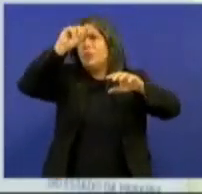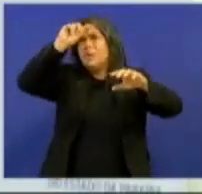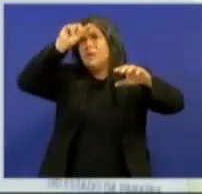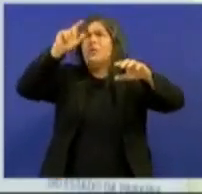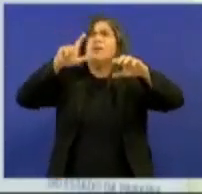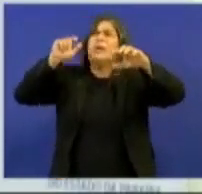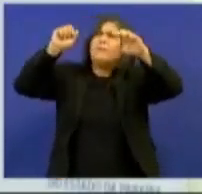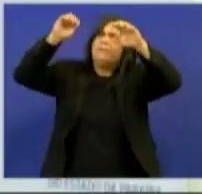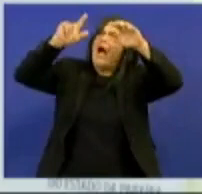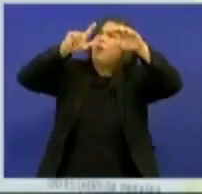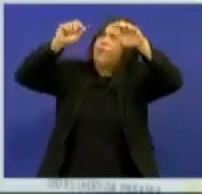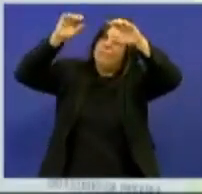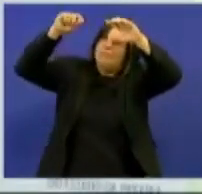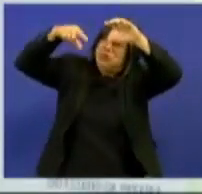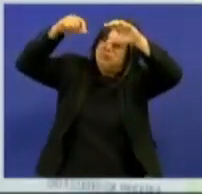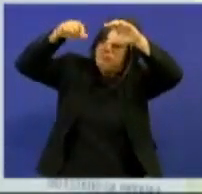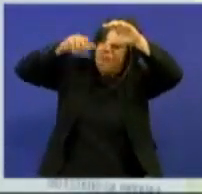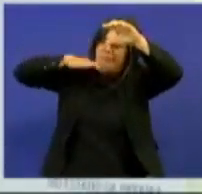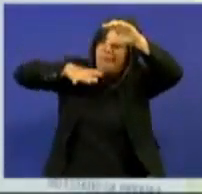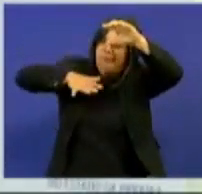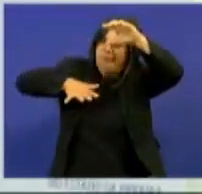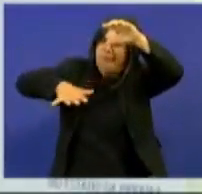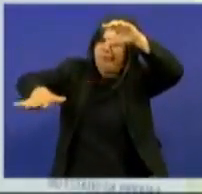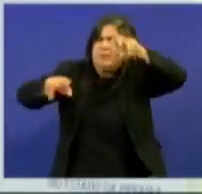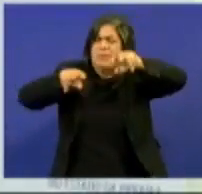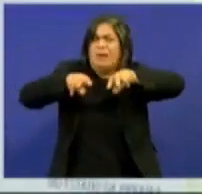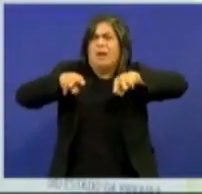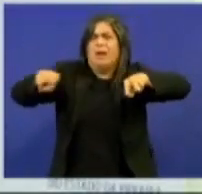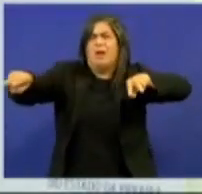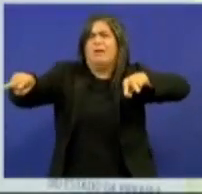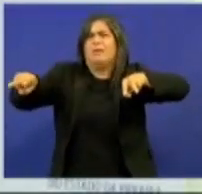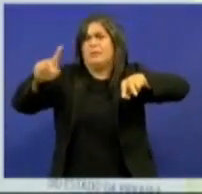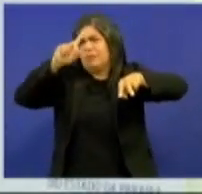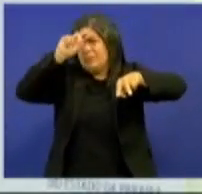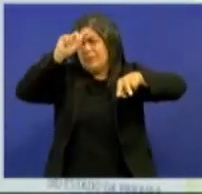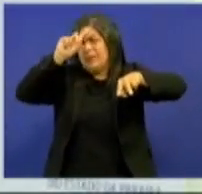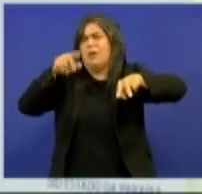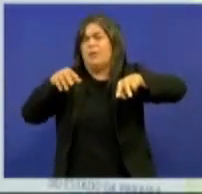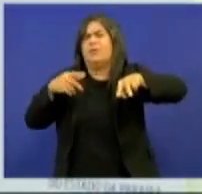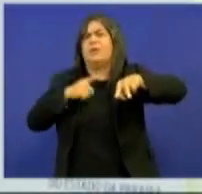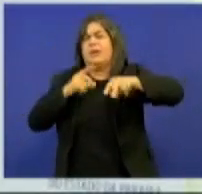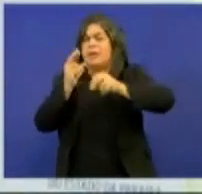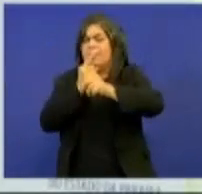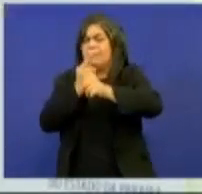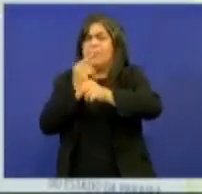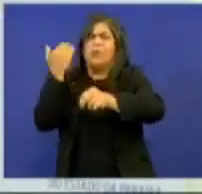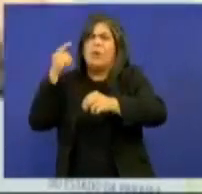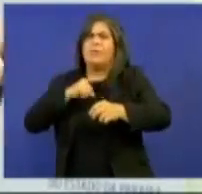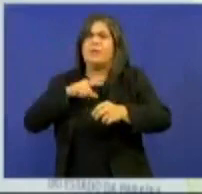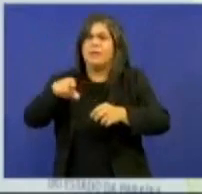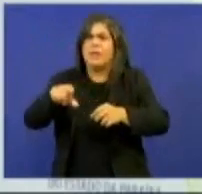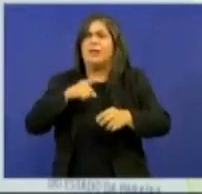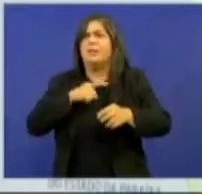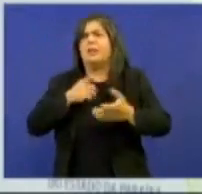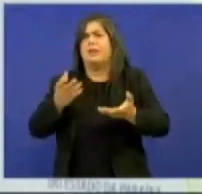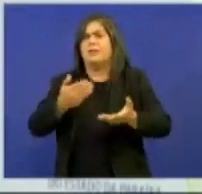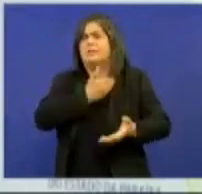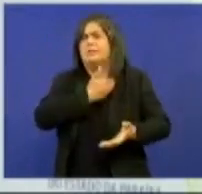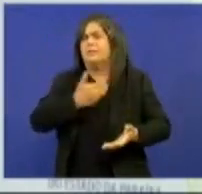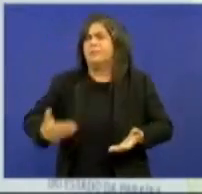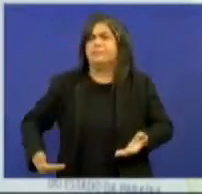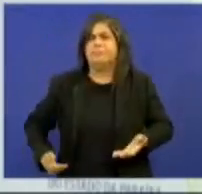enfermarias e o hospital, há poucos anos, passou por uma reforma no desgoverno de João